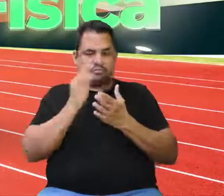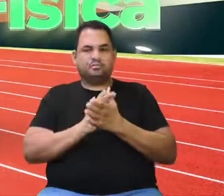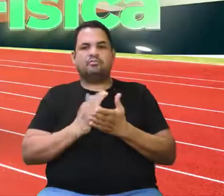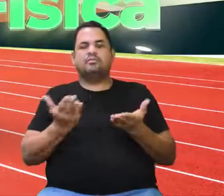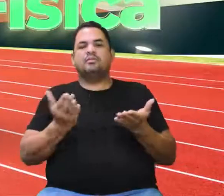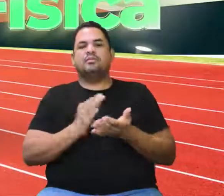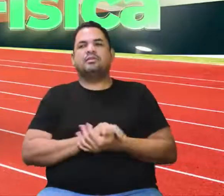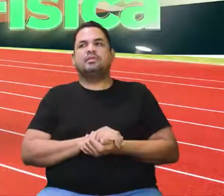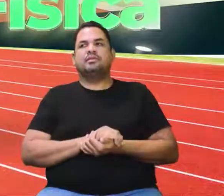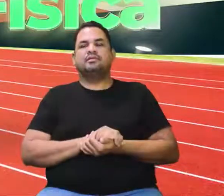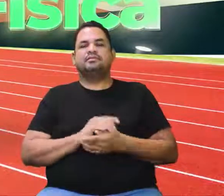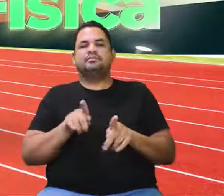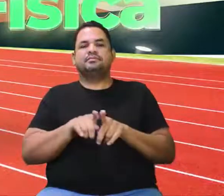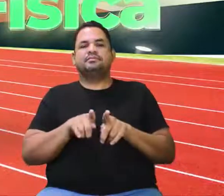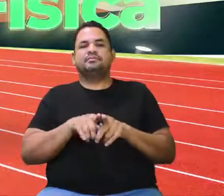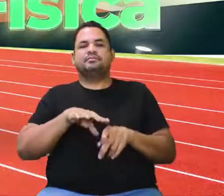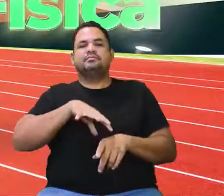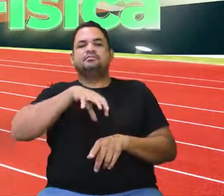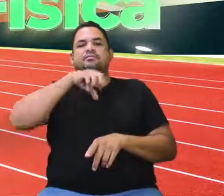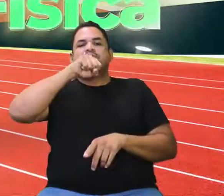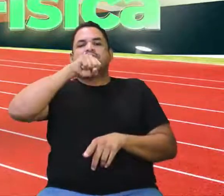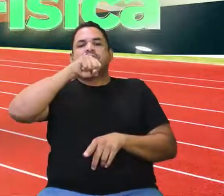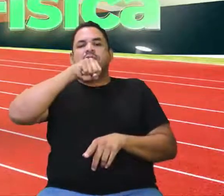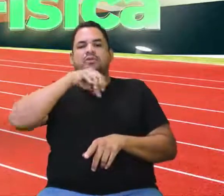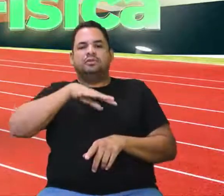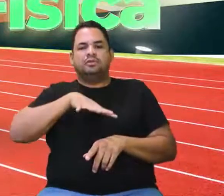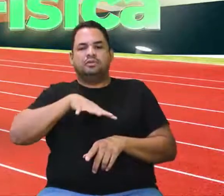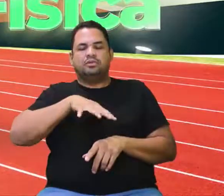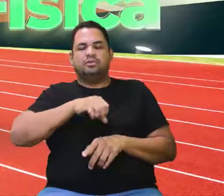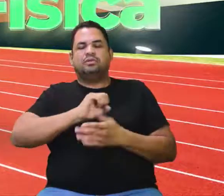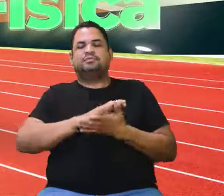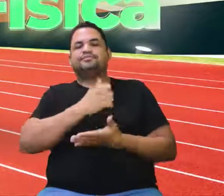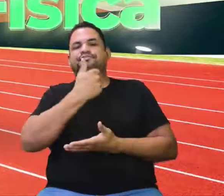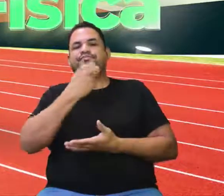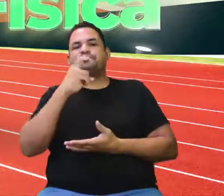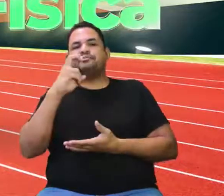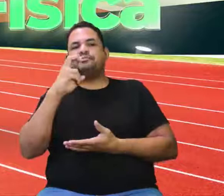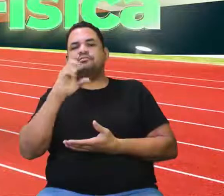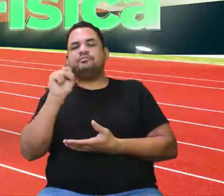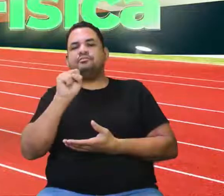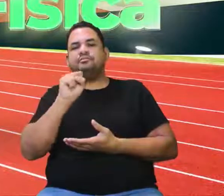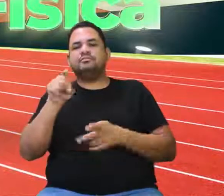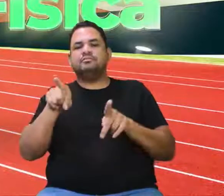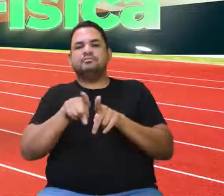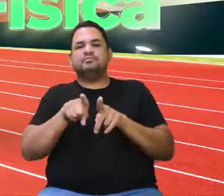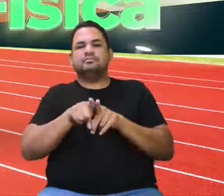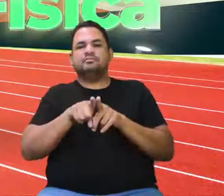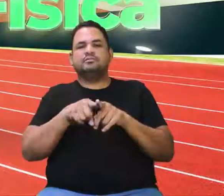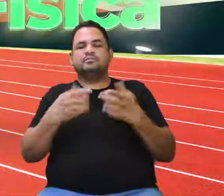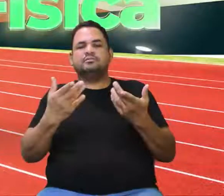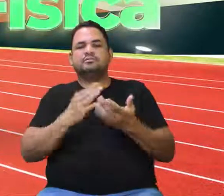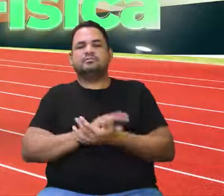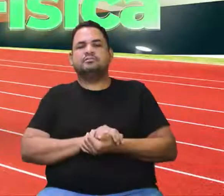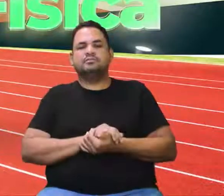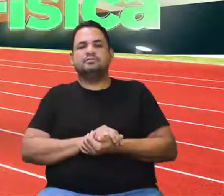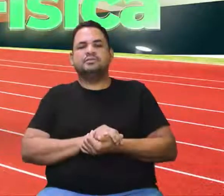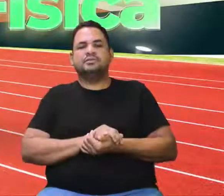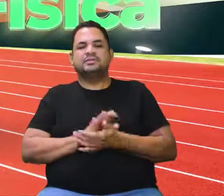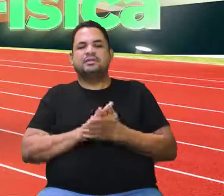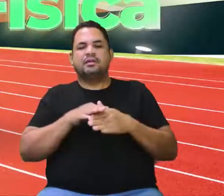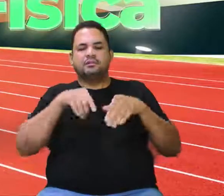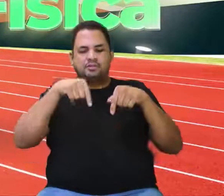Segura bem aqui. Trabalha a respiração 15 segundos também. O próximo agora, ela vai tentar ali